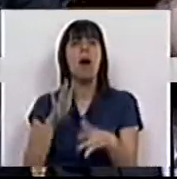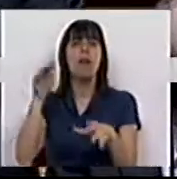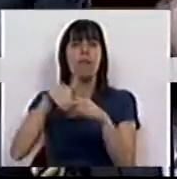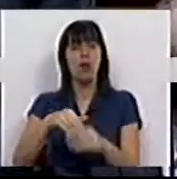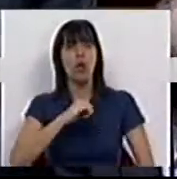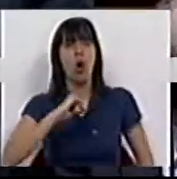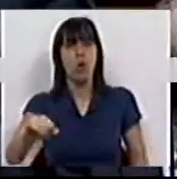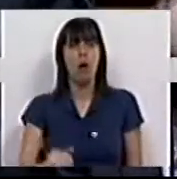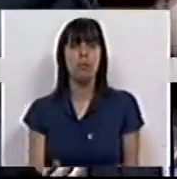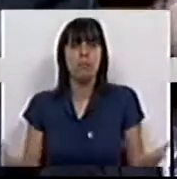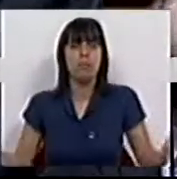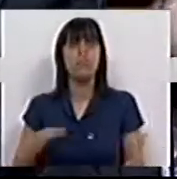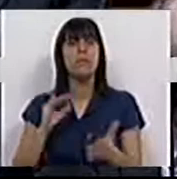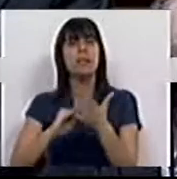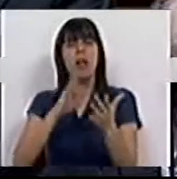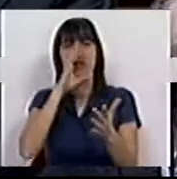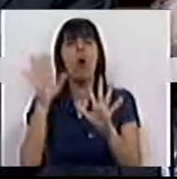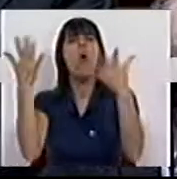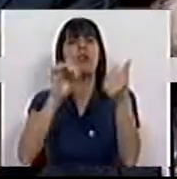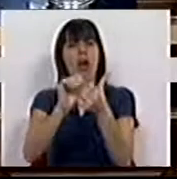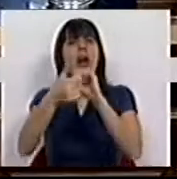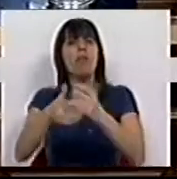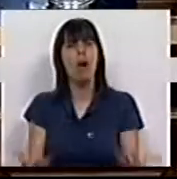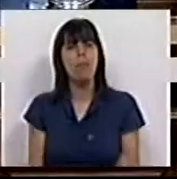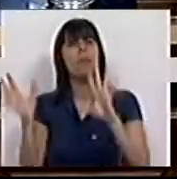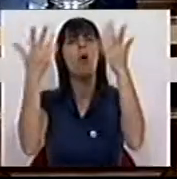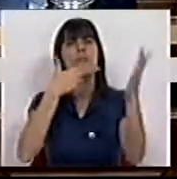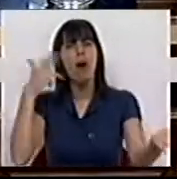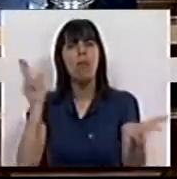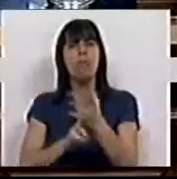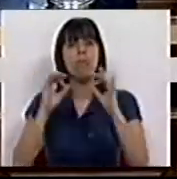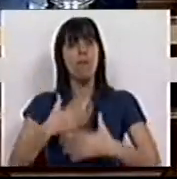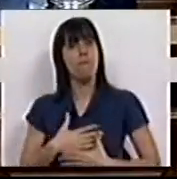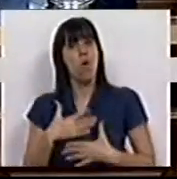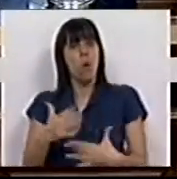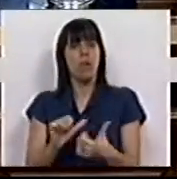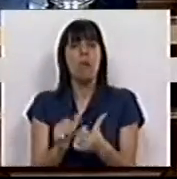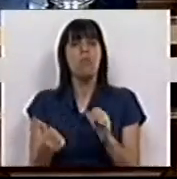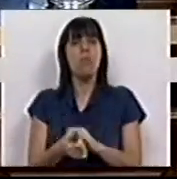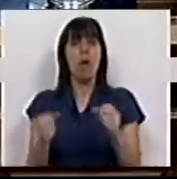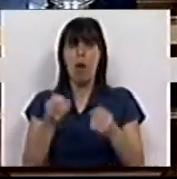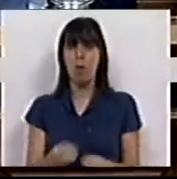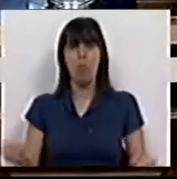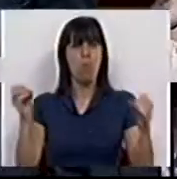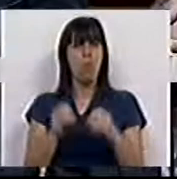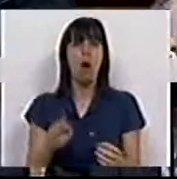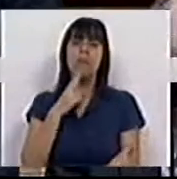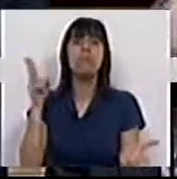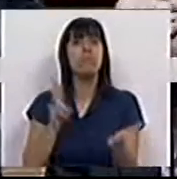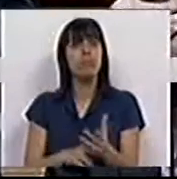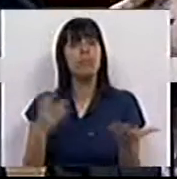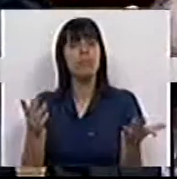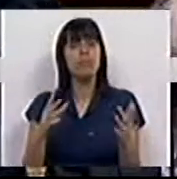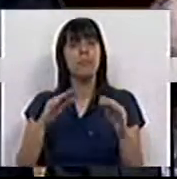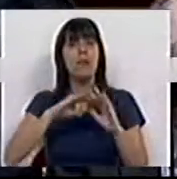vota contra. Senhor Estado de Estado, então onde está a reforma? Onde está verdadeiramente esta vontade de mudar? Não existe. De facto,